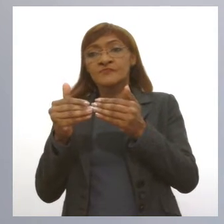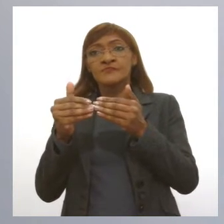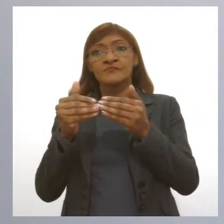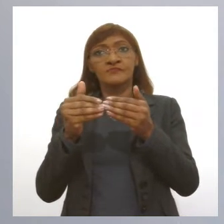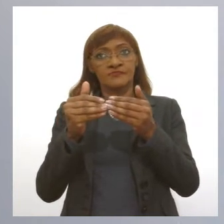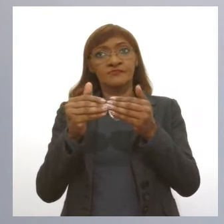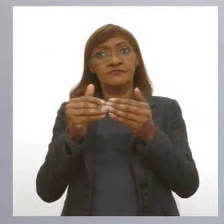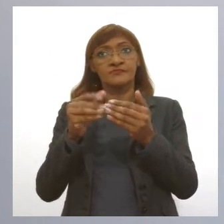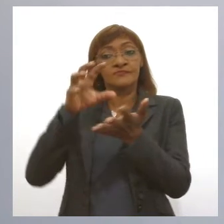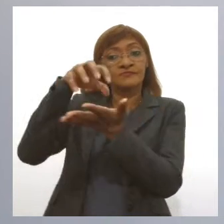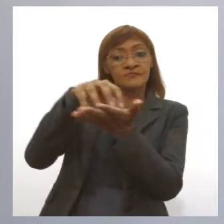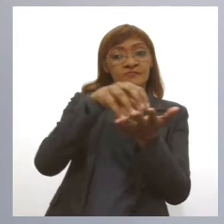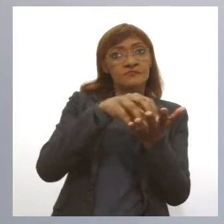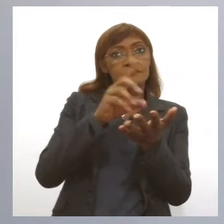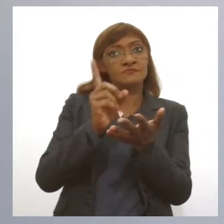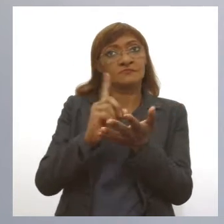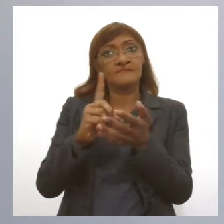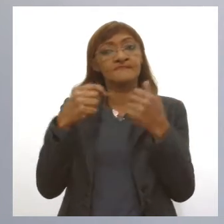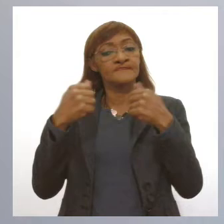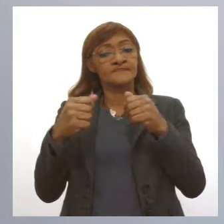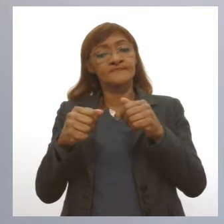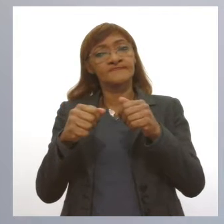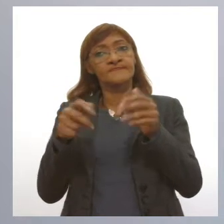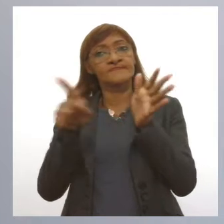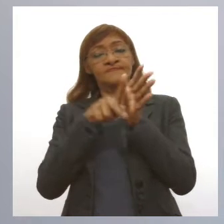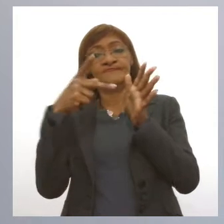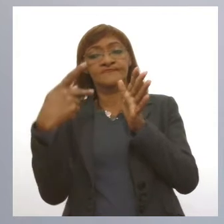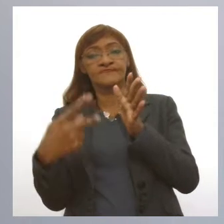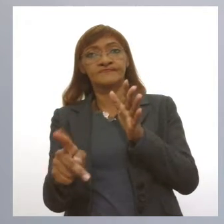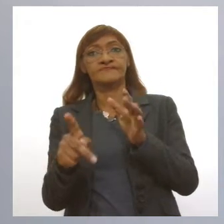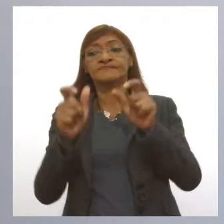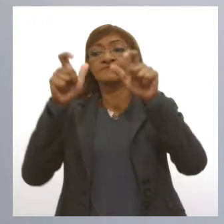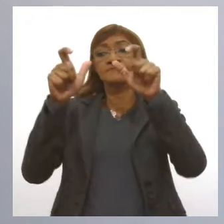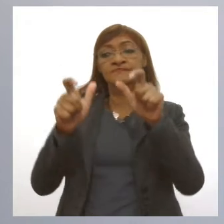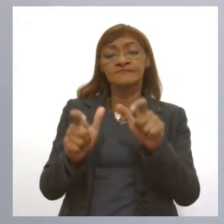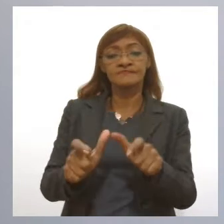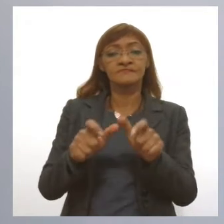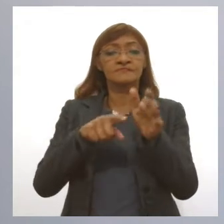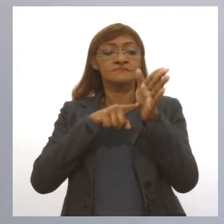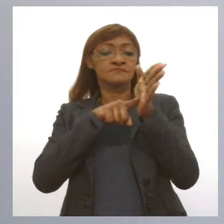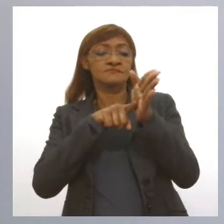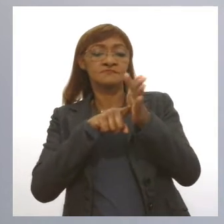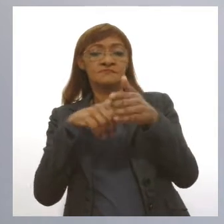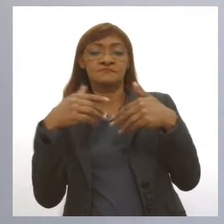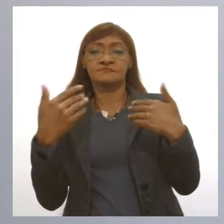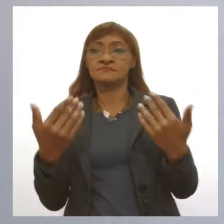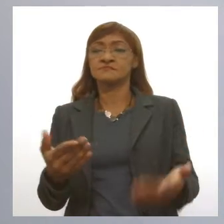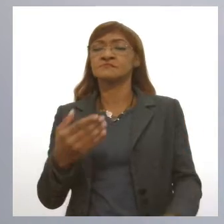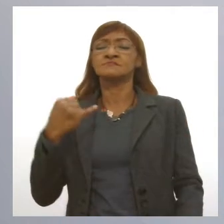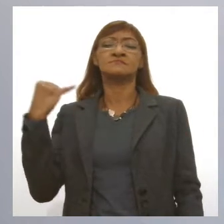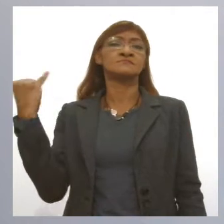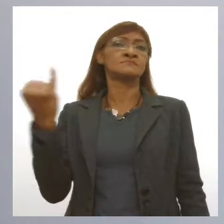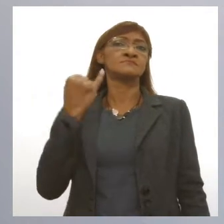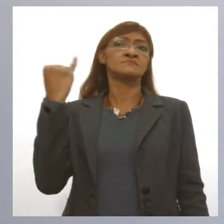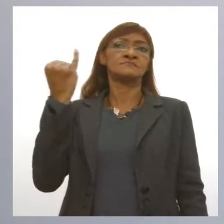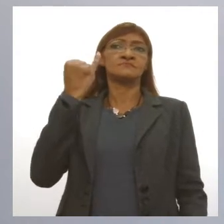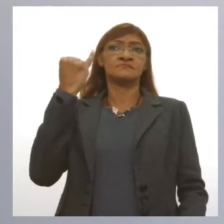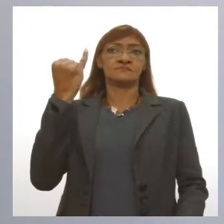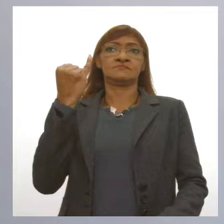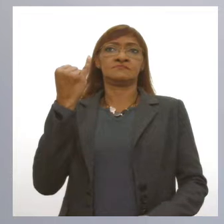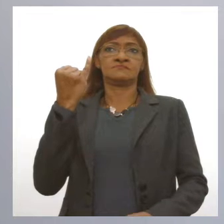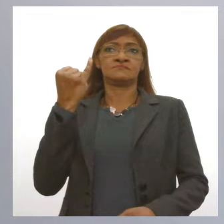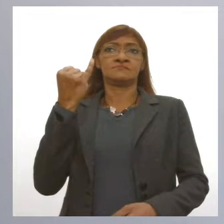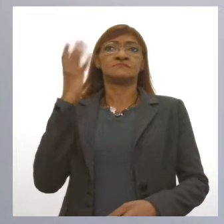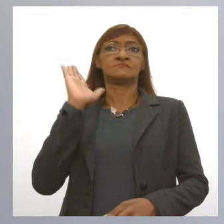especial para isso. Mas, essa resposta imunológica celular é importante contra vírus. E o